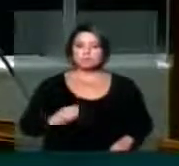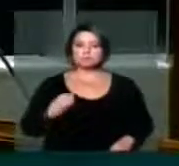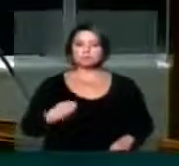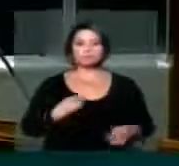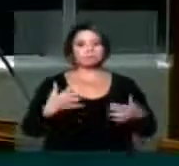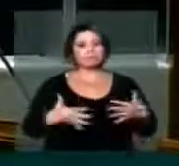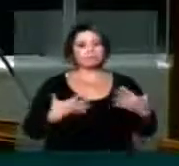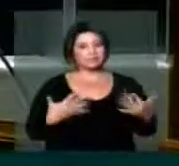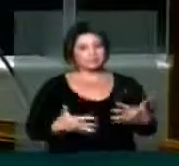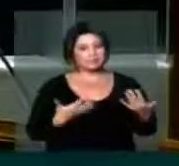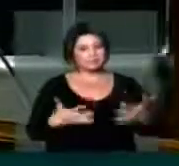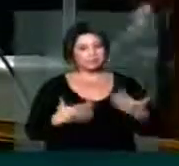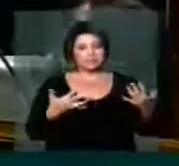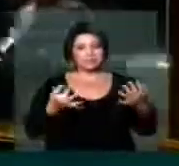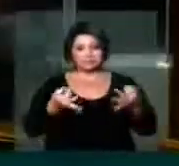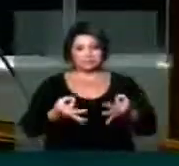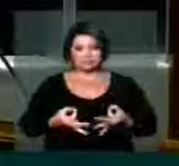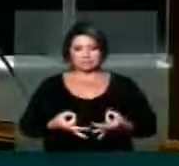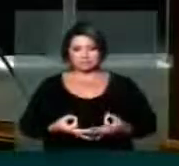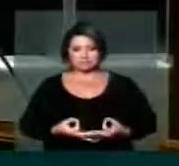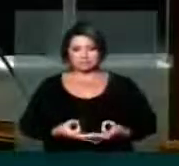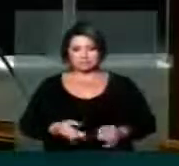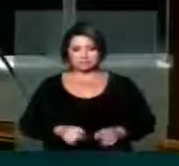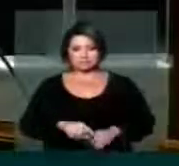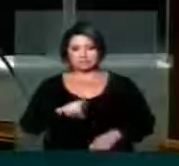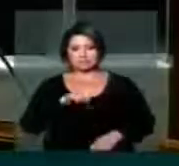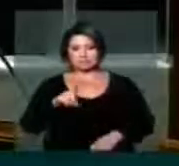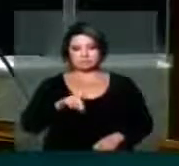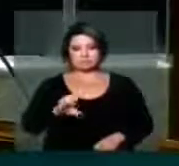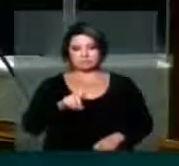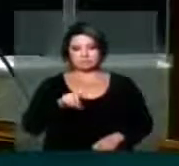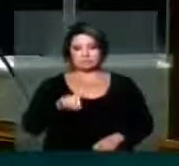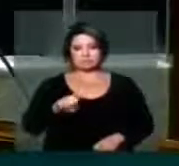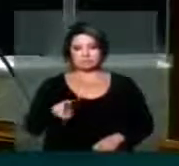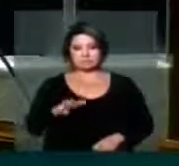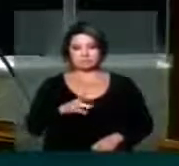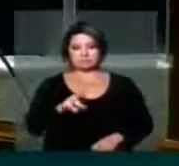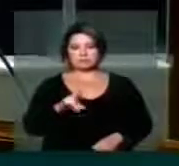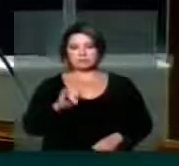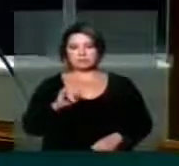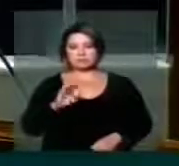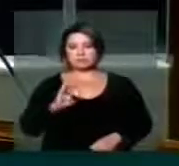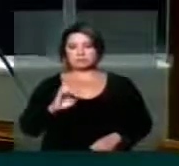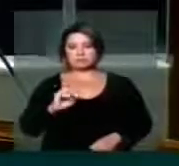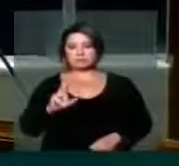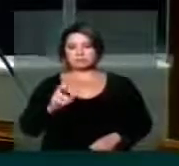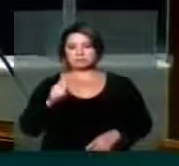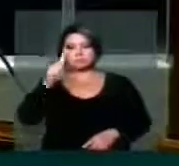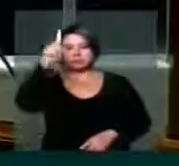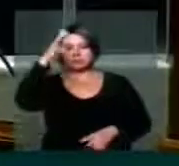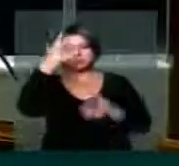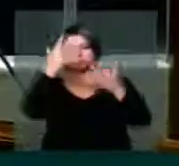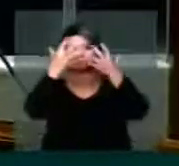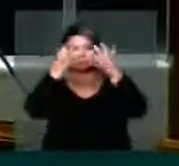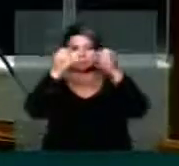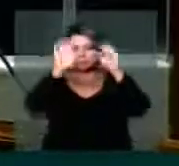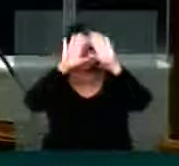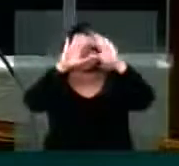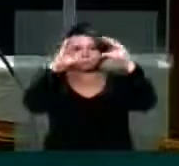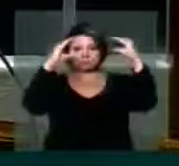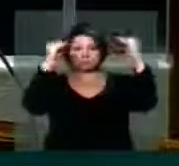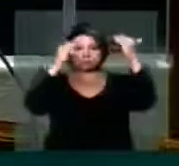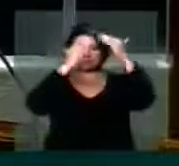alegria e o sentido de justiça de Zezel Ribeiro. Que Deus o acolha. Mas, senhor presidente,